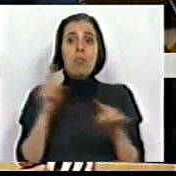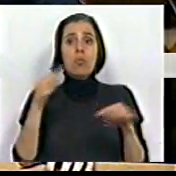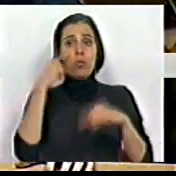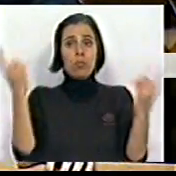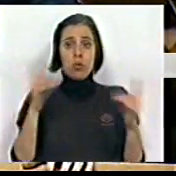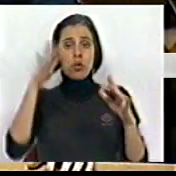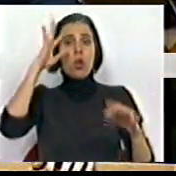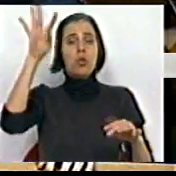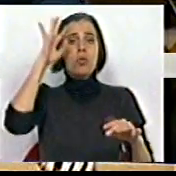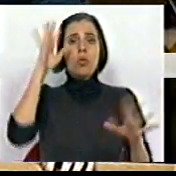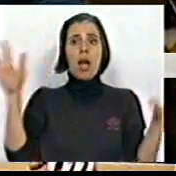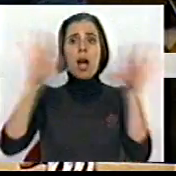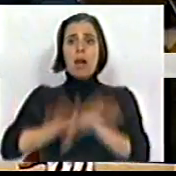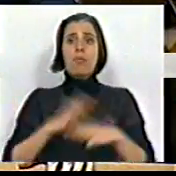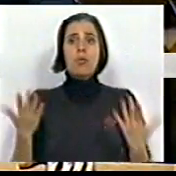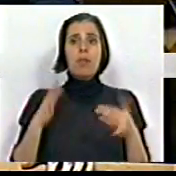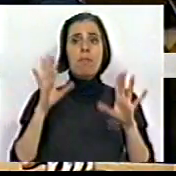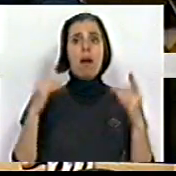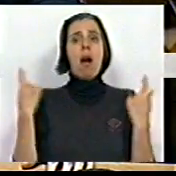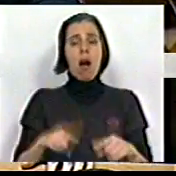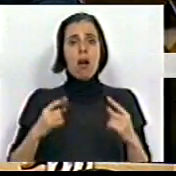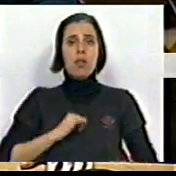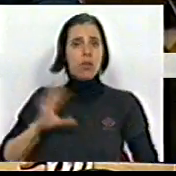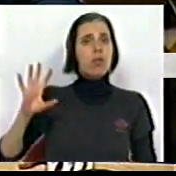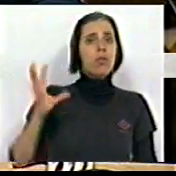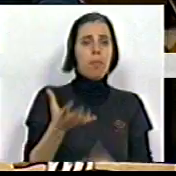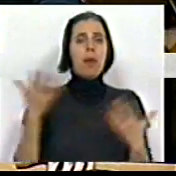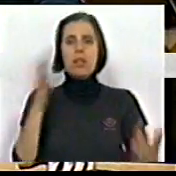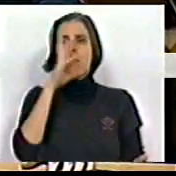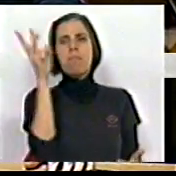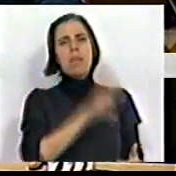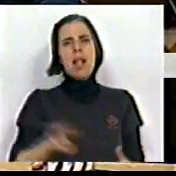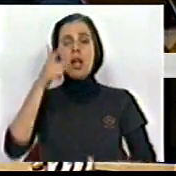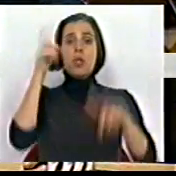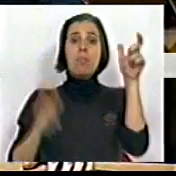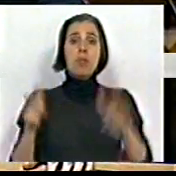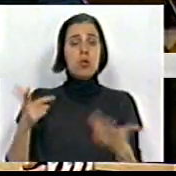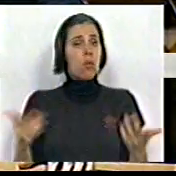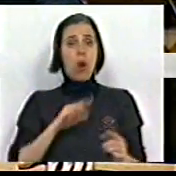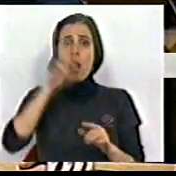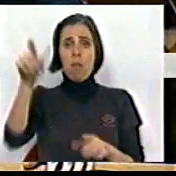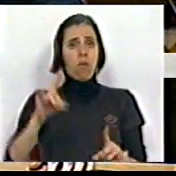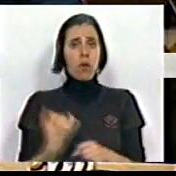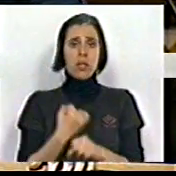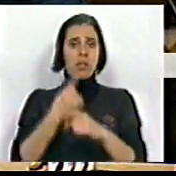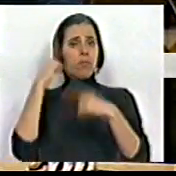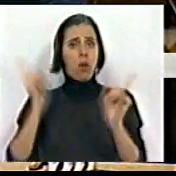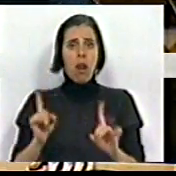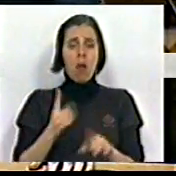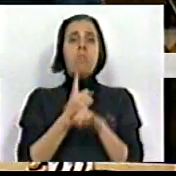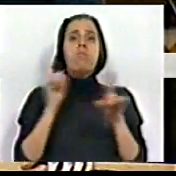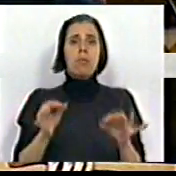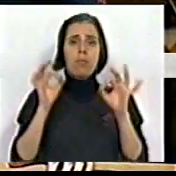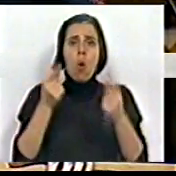que aqui trouxe foi só teoria abstrata, mas existem no nosso país milhares de pessoas que não recorrem aos serviços públicos